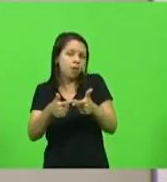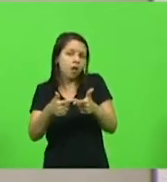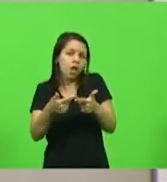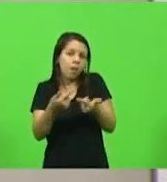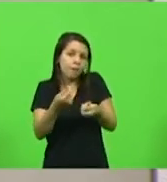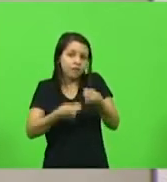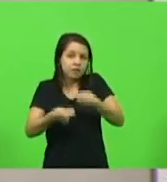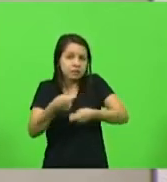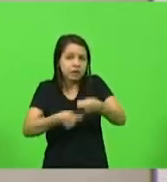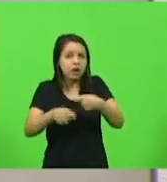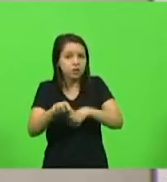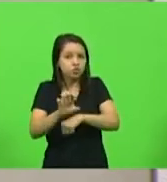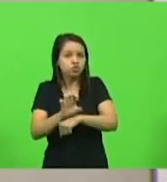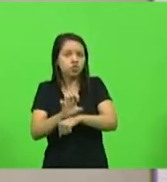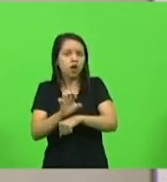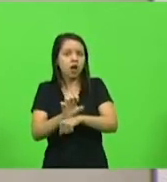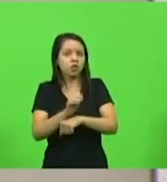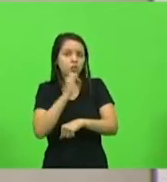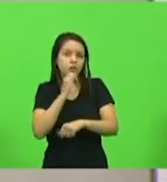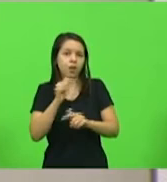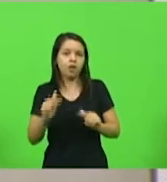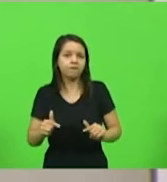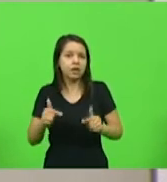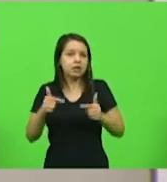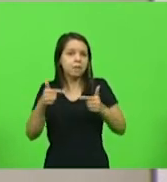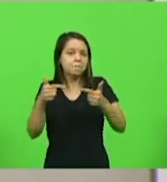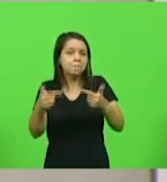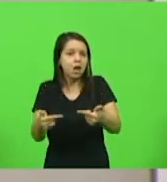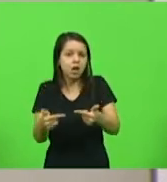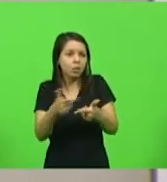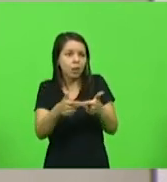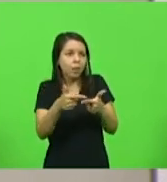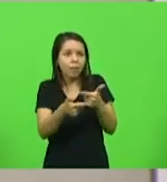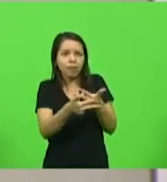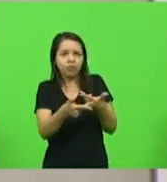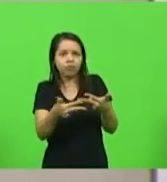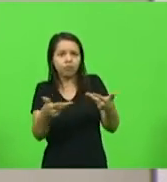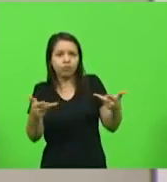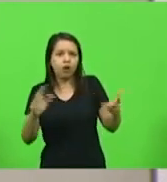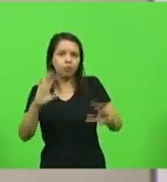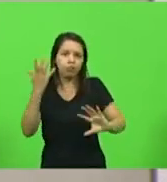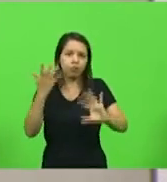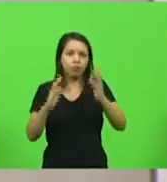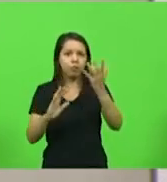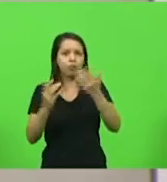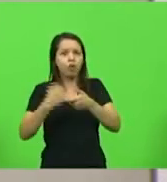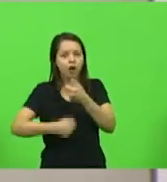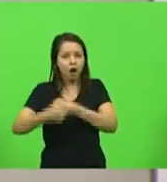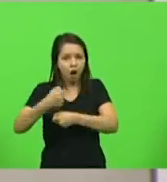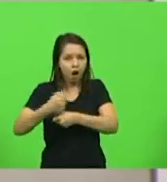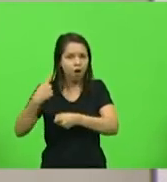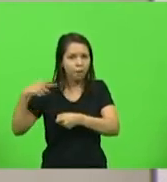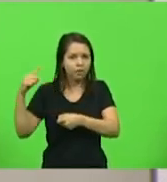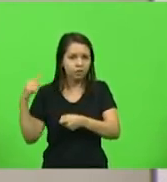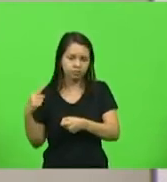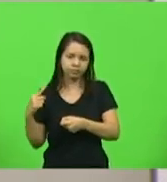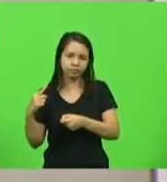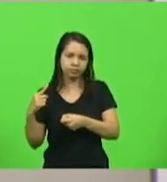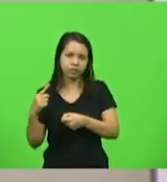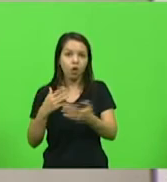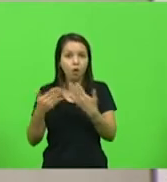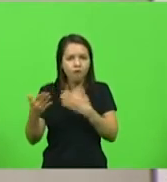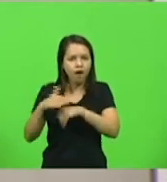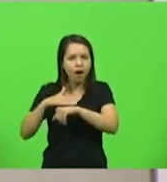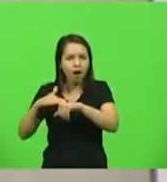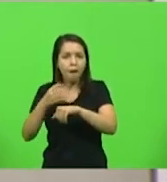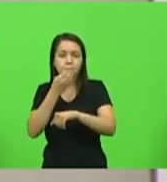Santa Catarina para o enfrentamento de todas essas adversidades que nós tivemos no ano passado. E com uma boa conversa, um bom relacionamento